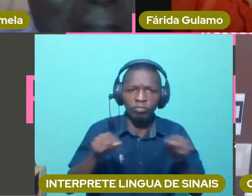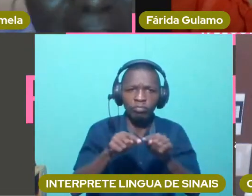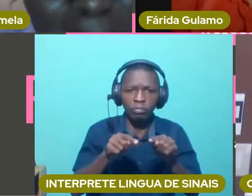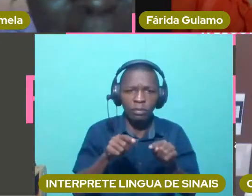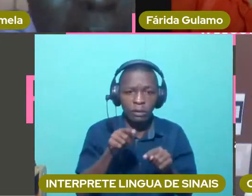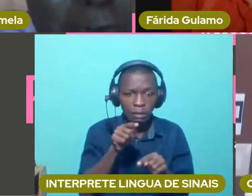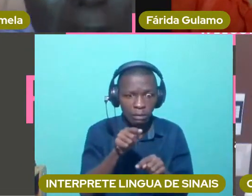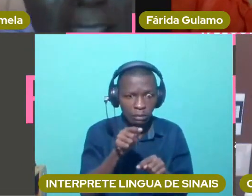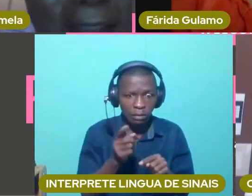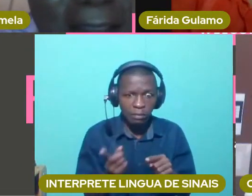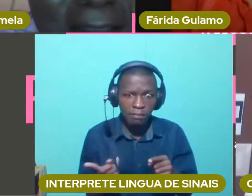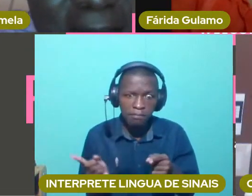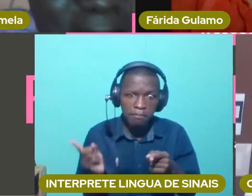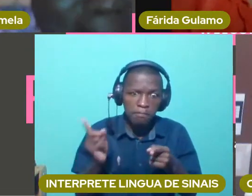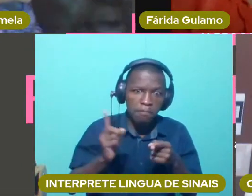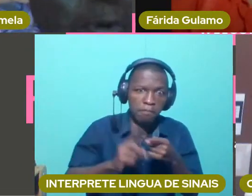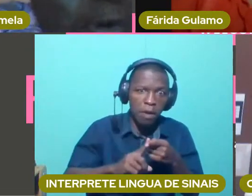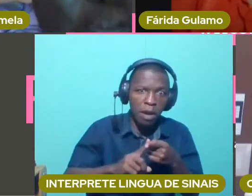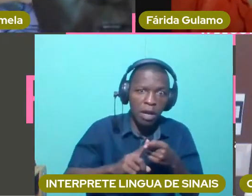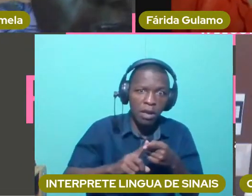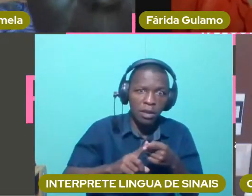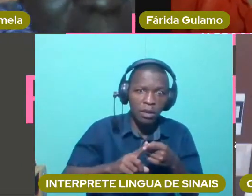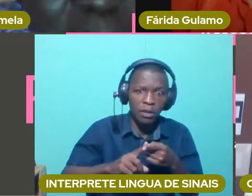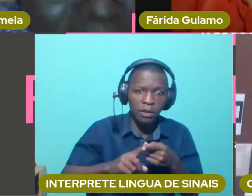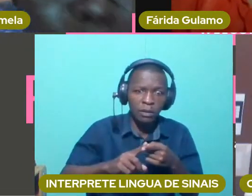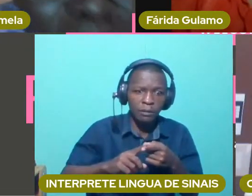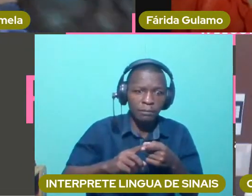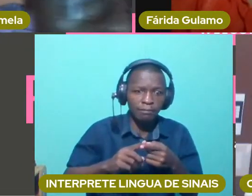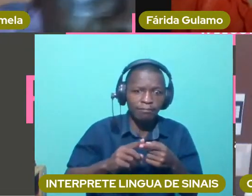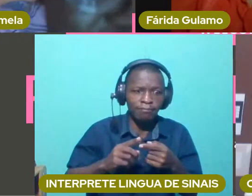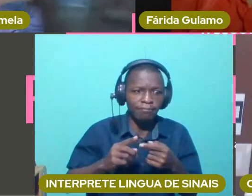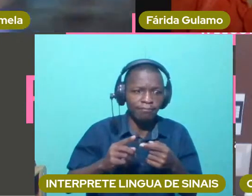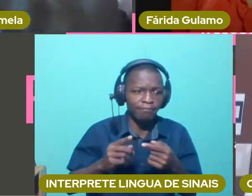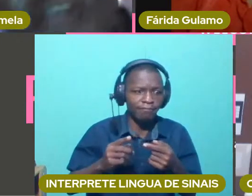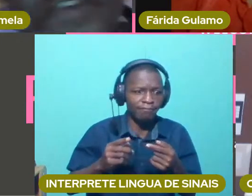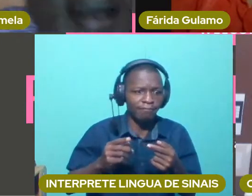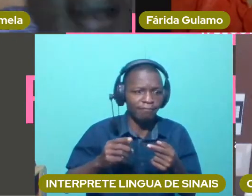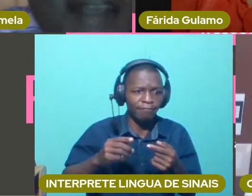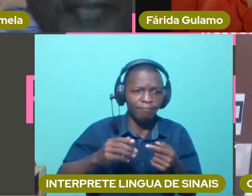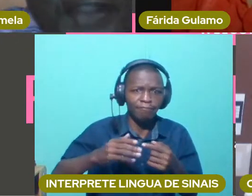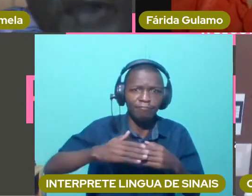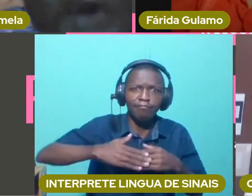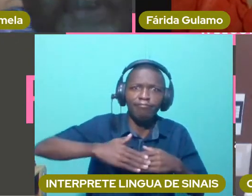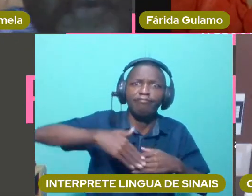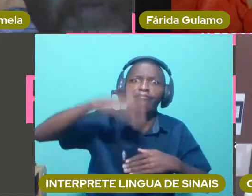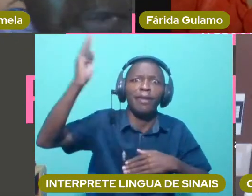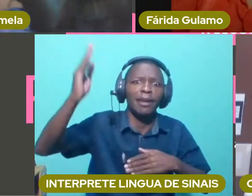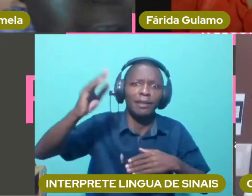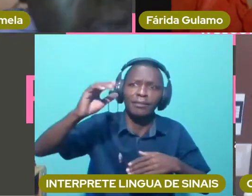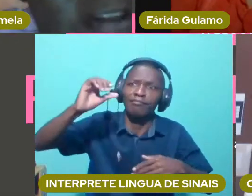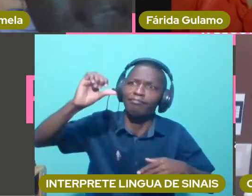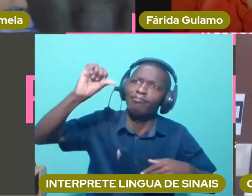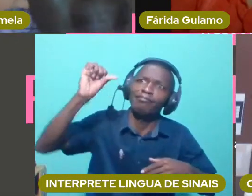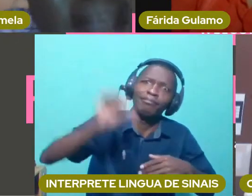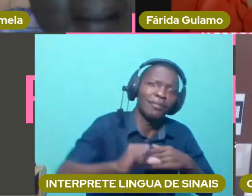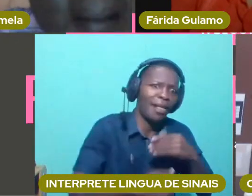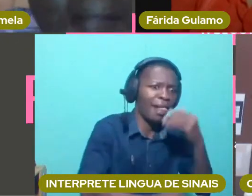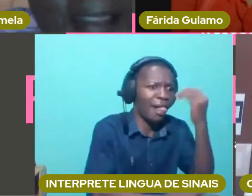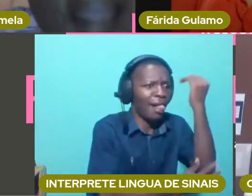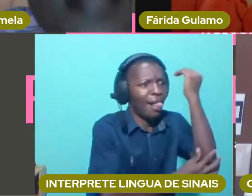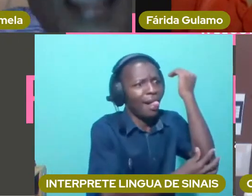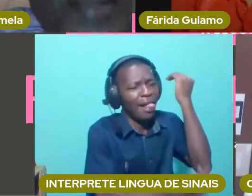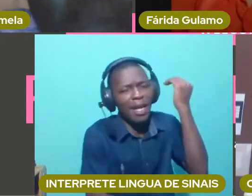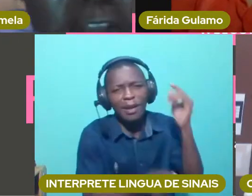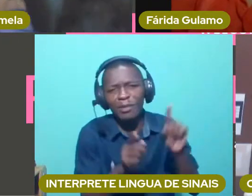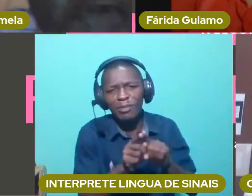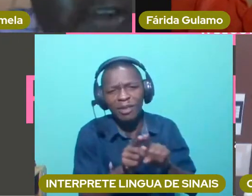de certa maneira, me questionei. Nós somos as mais vulneráveis? Isso é questionável. Nós somos pessoas com deficiência,